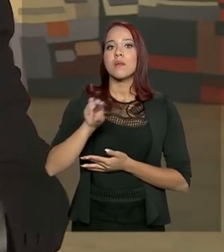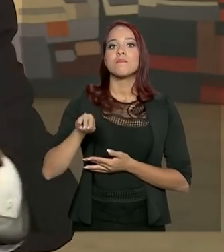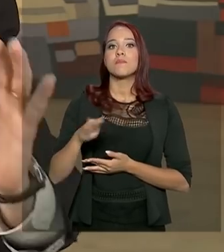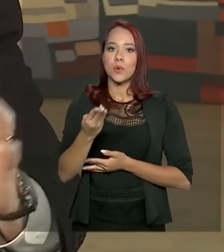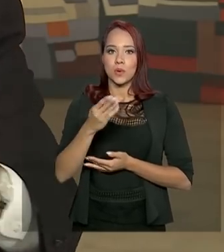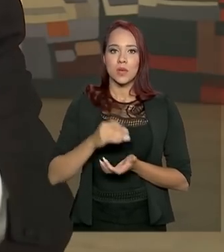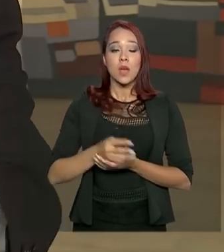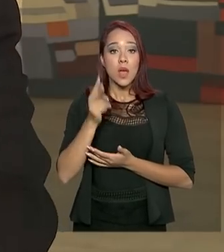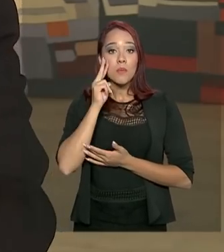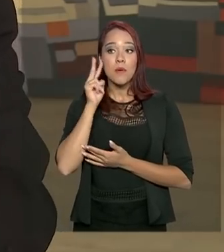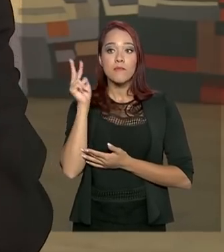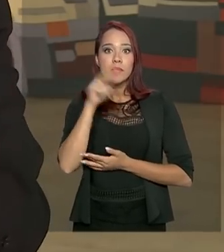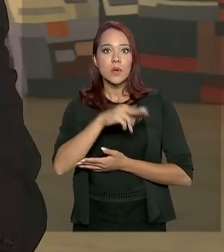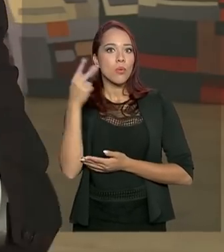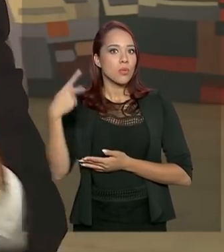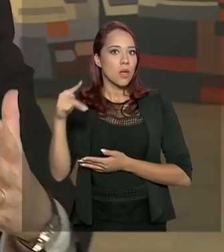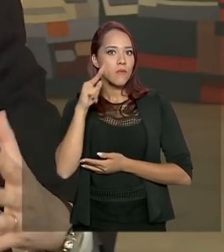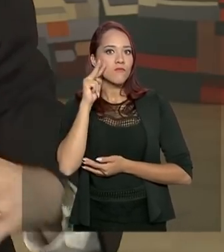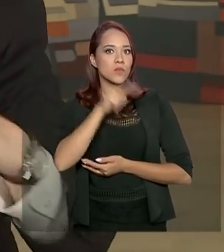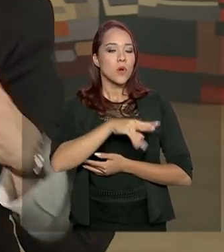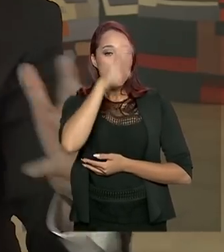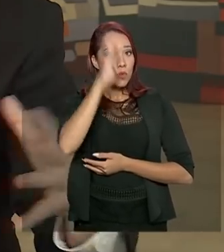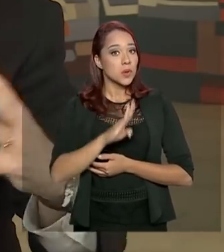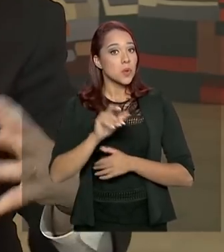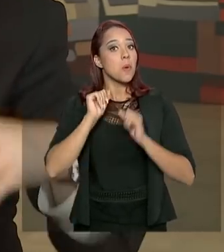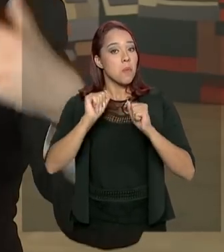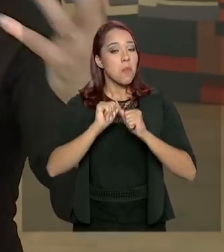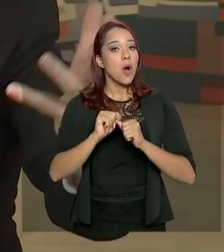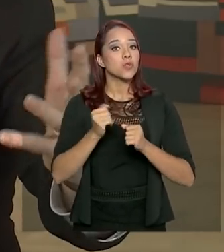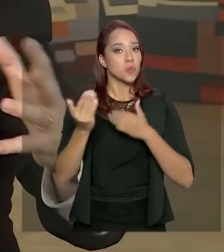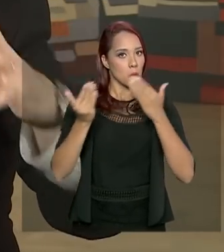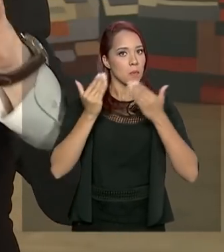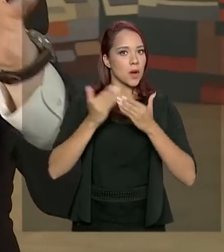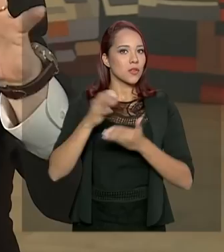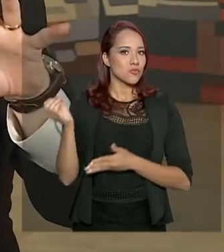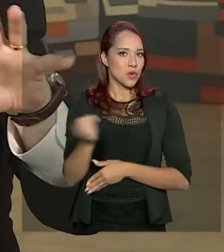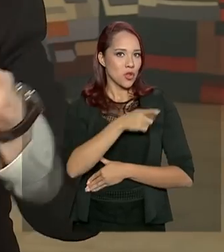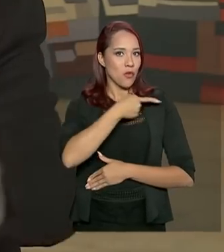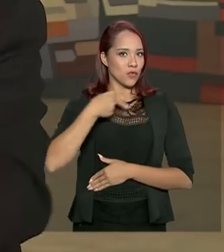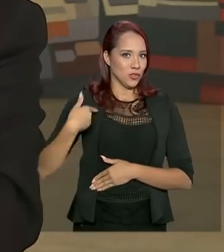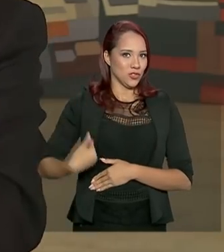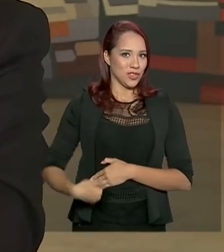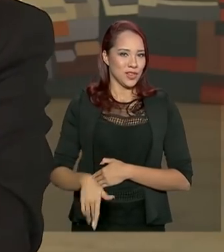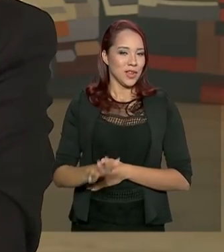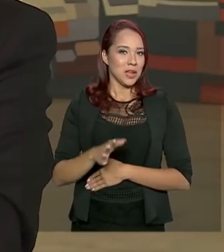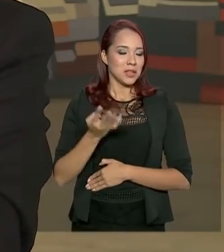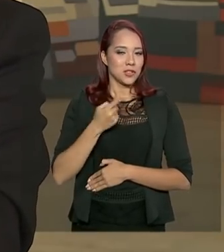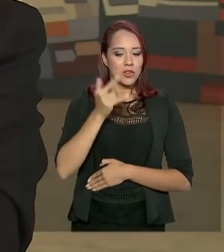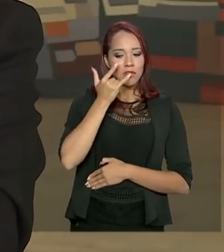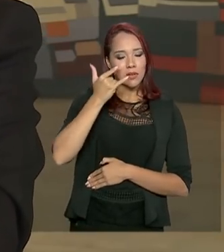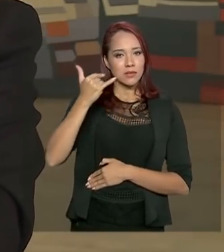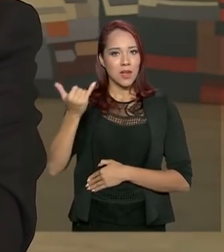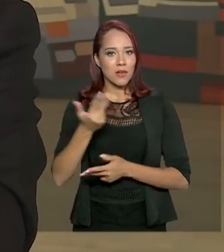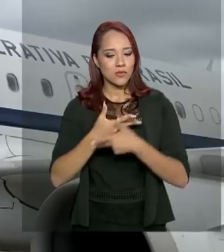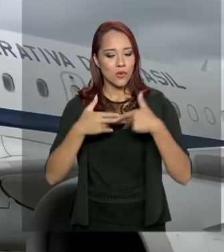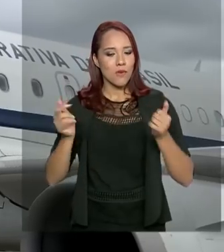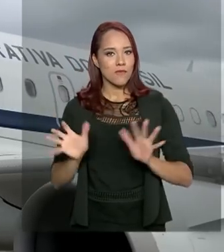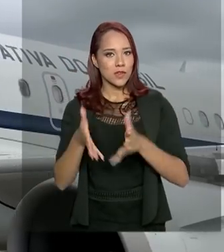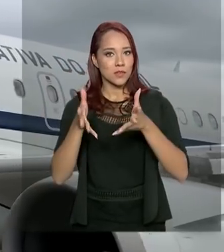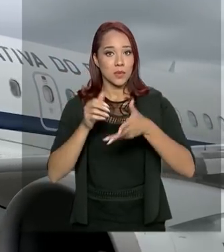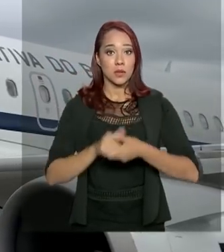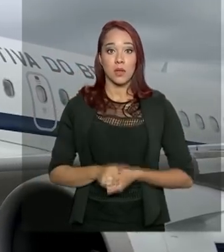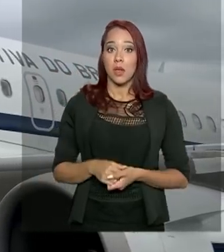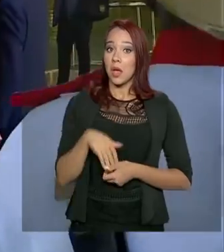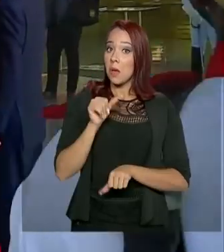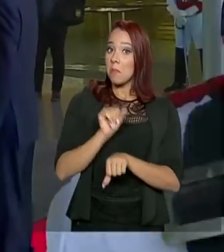visão deles de que o Brasil pode ser, de certa maneira, mal comparando aí uma nova China no sentido de atratividade de investimentos. E não